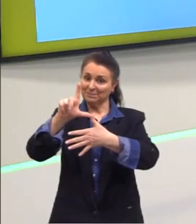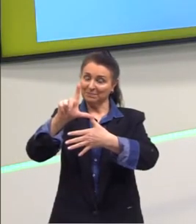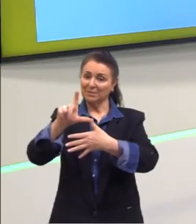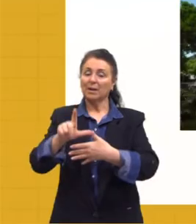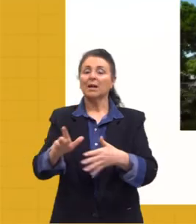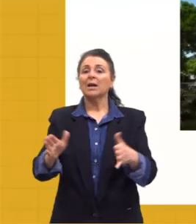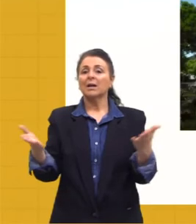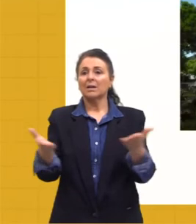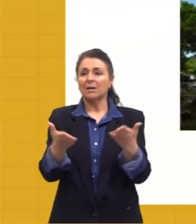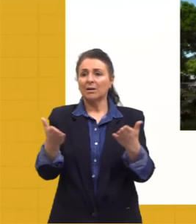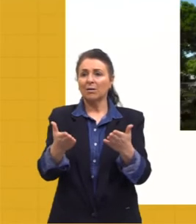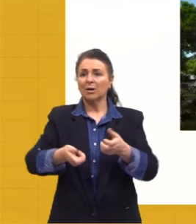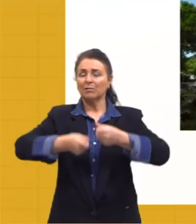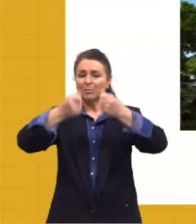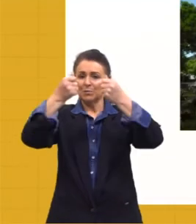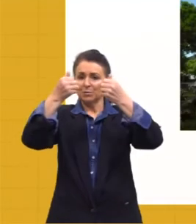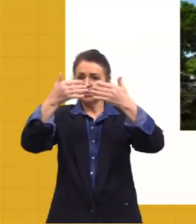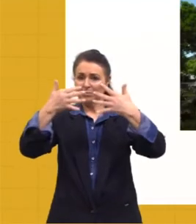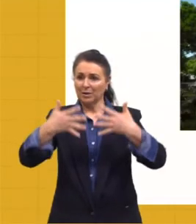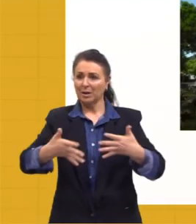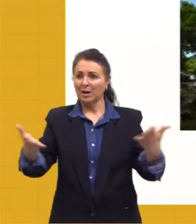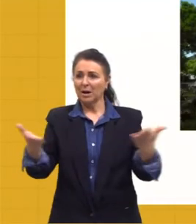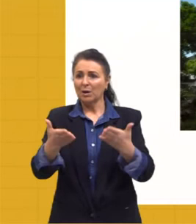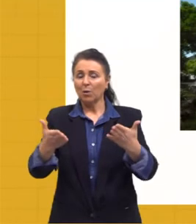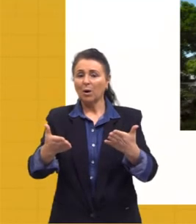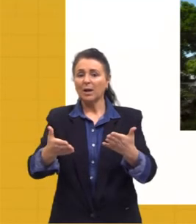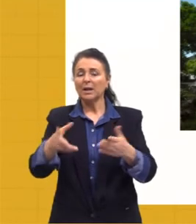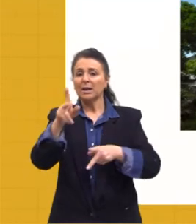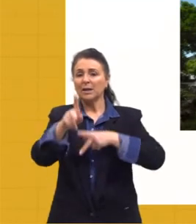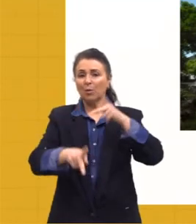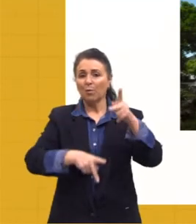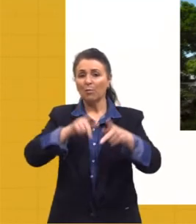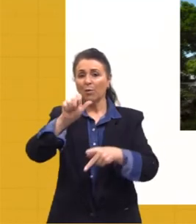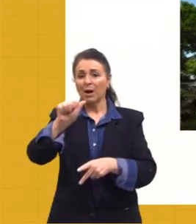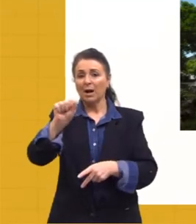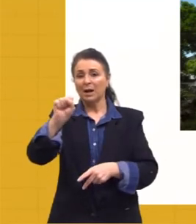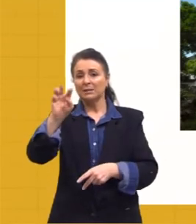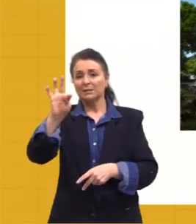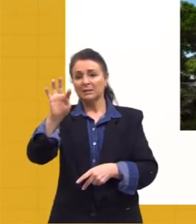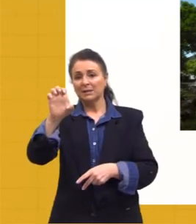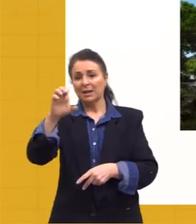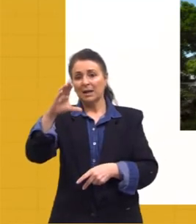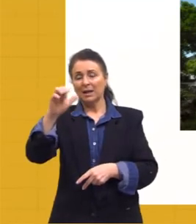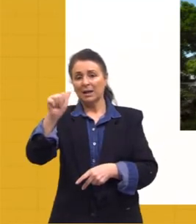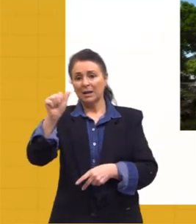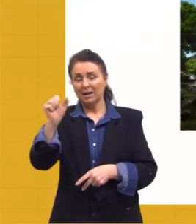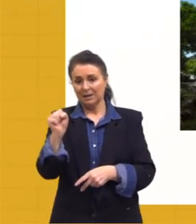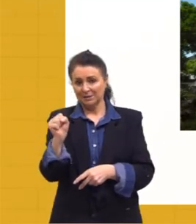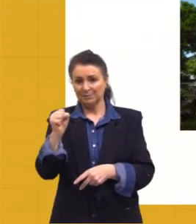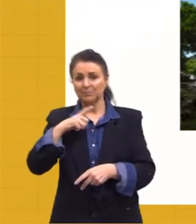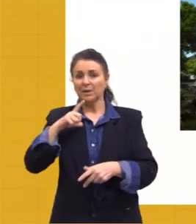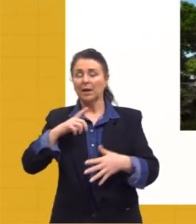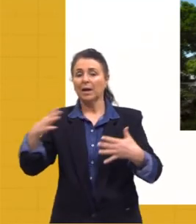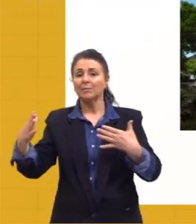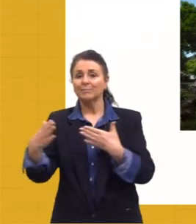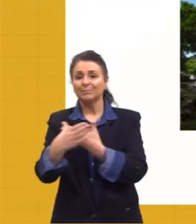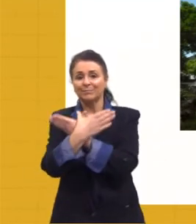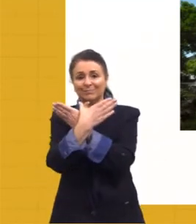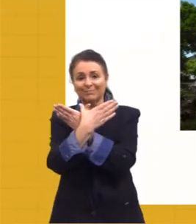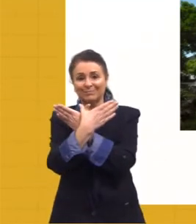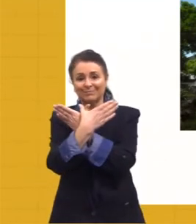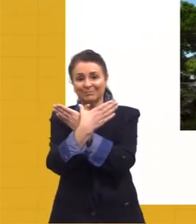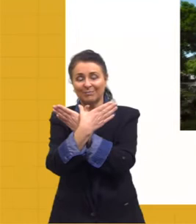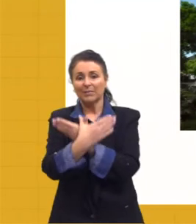Então, vamos falar um pouquinho aqui sobre os Astecas. A arquitetura dos Astecas, ela era uma